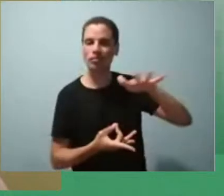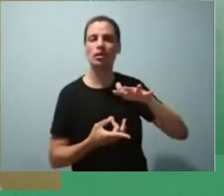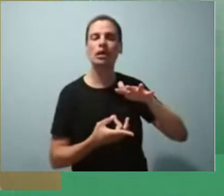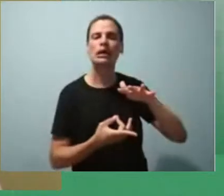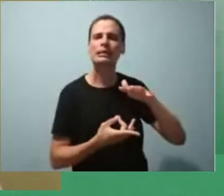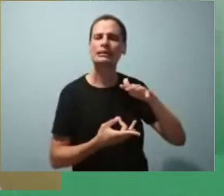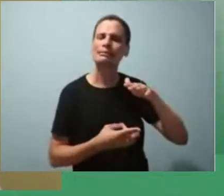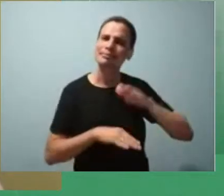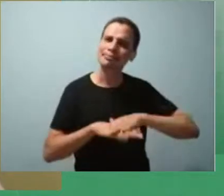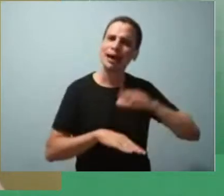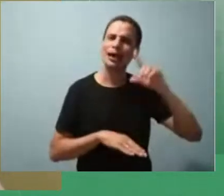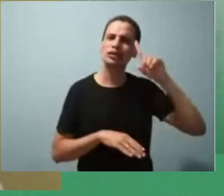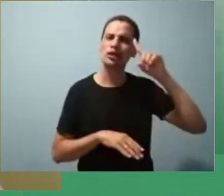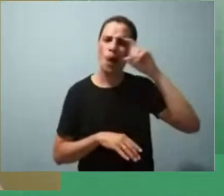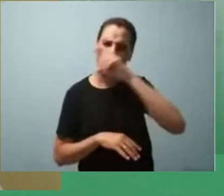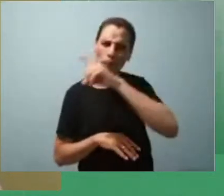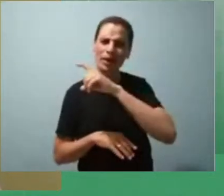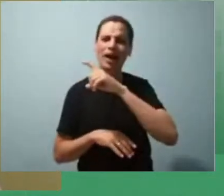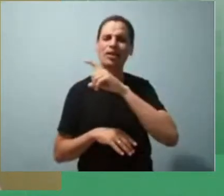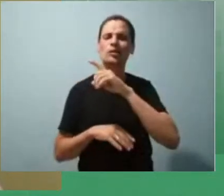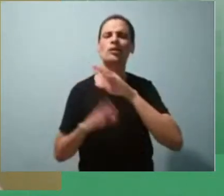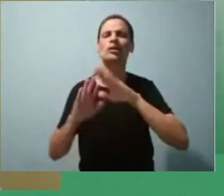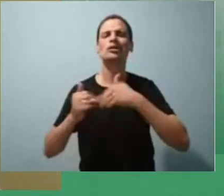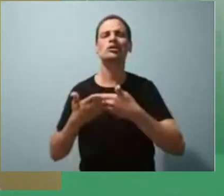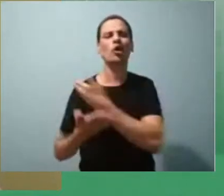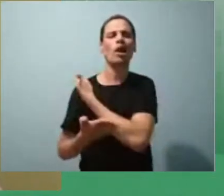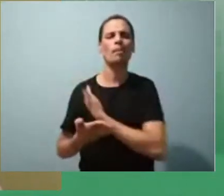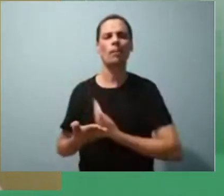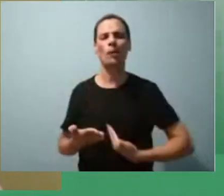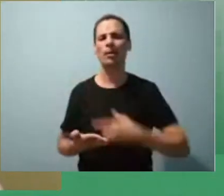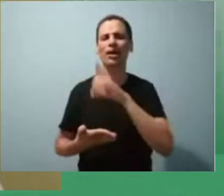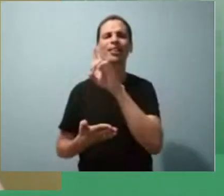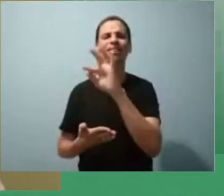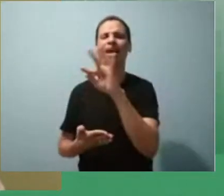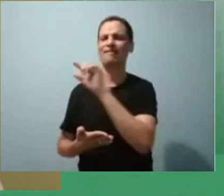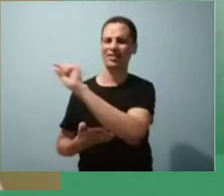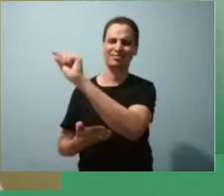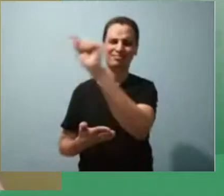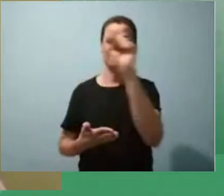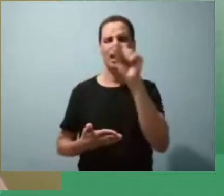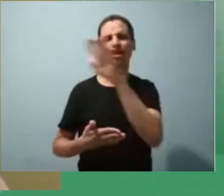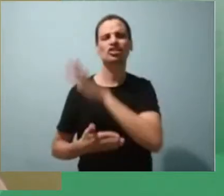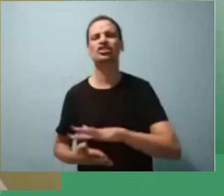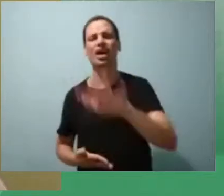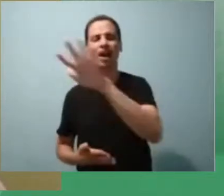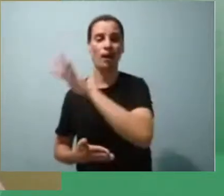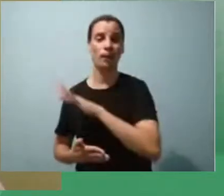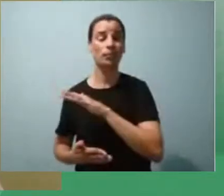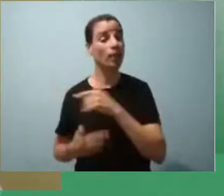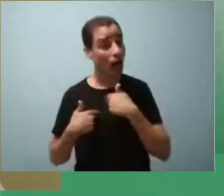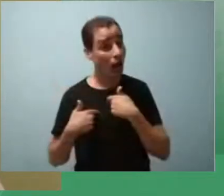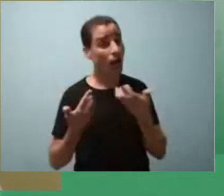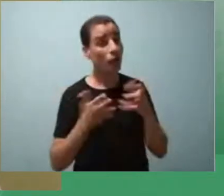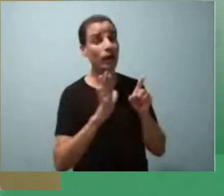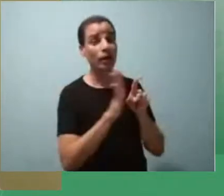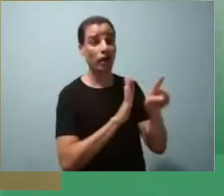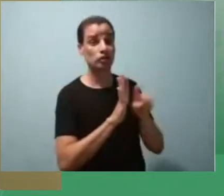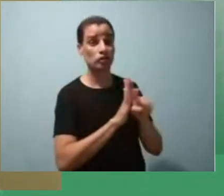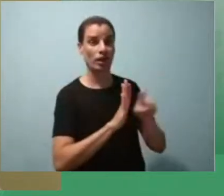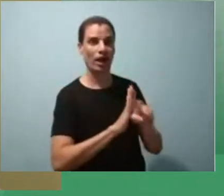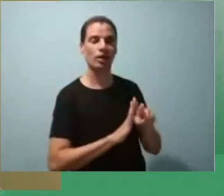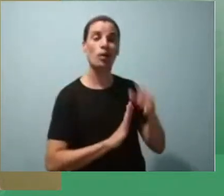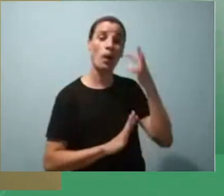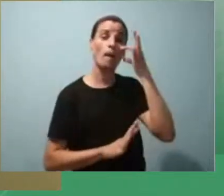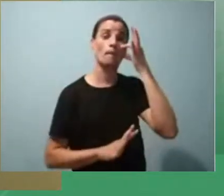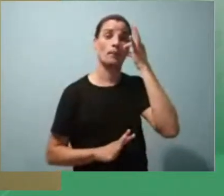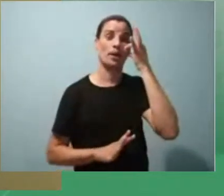eu abordar a escola pública de todo o déficit de uma forma geral. E eu gostaria de fazer um questionário presencial, né,